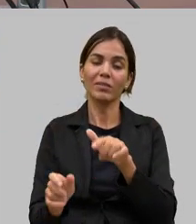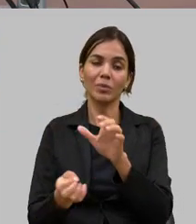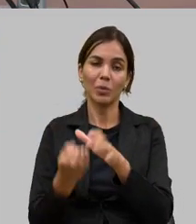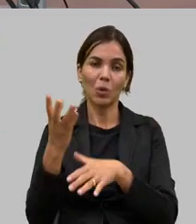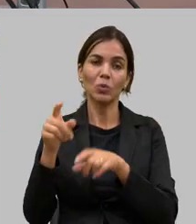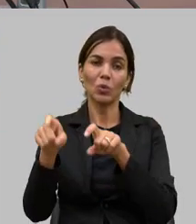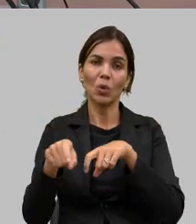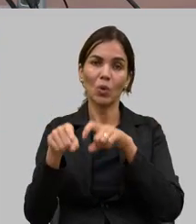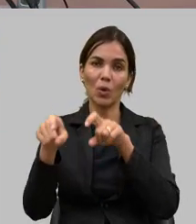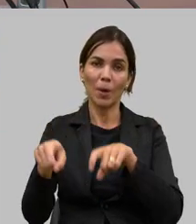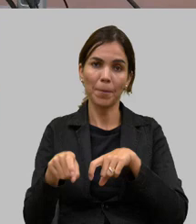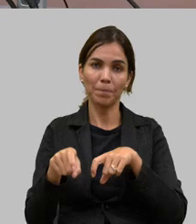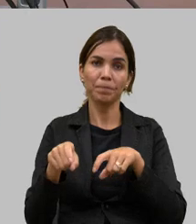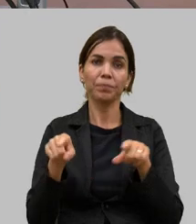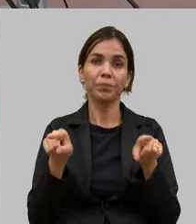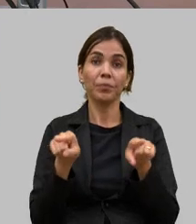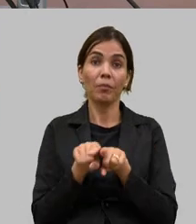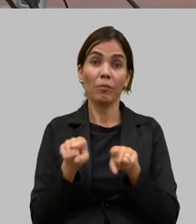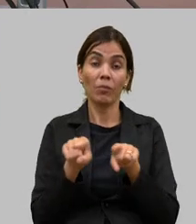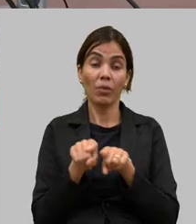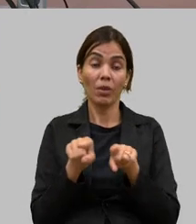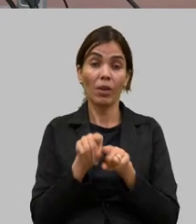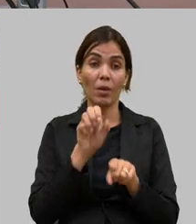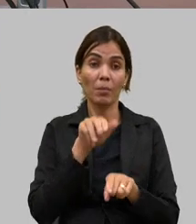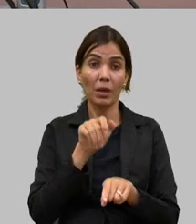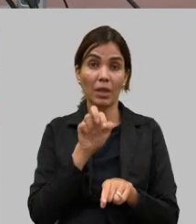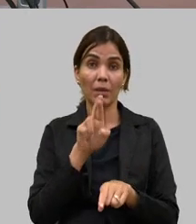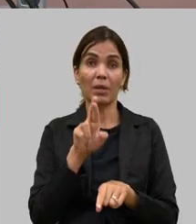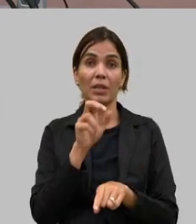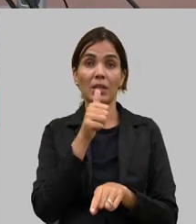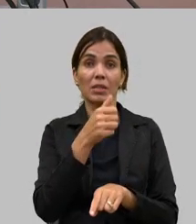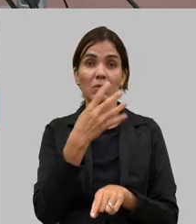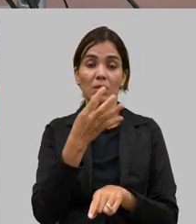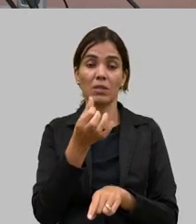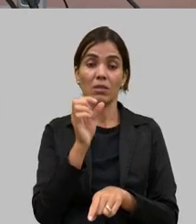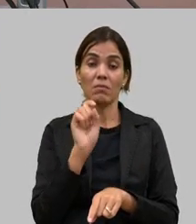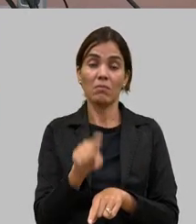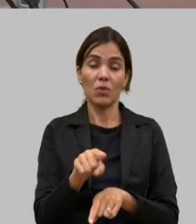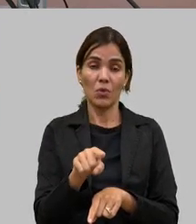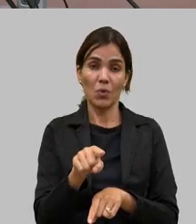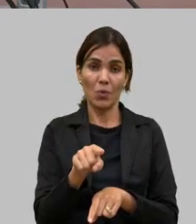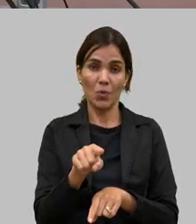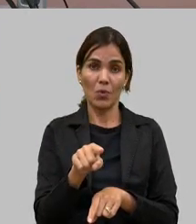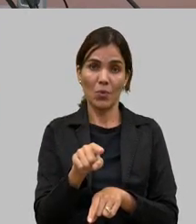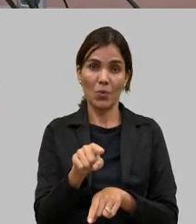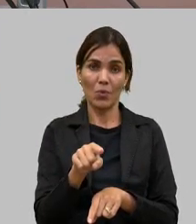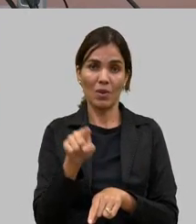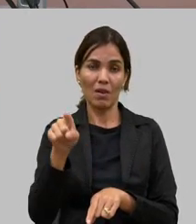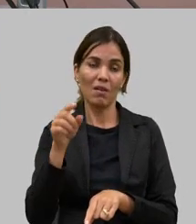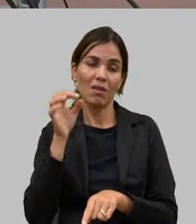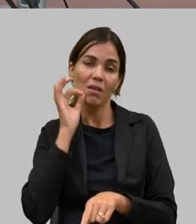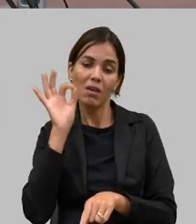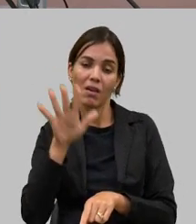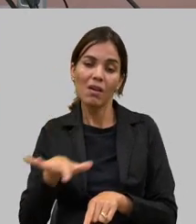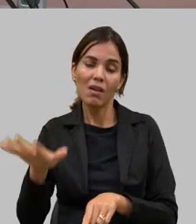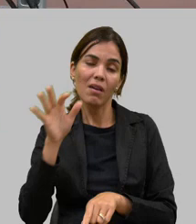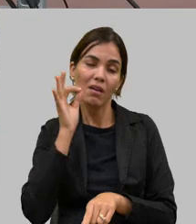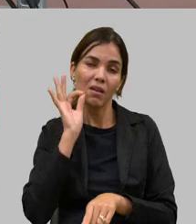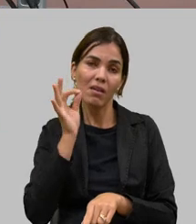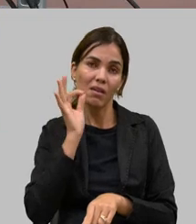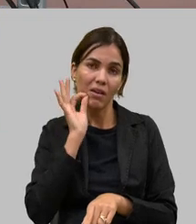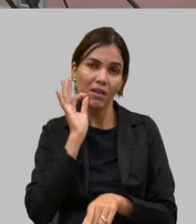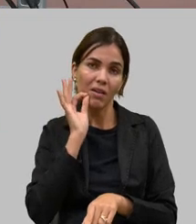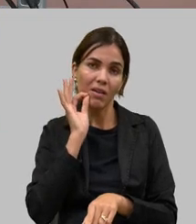ainda na EMATER são 146 mil atendimentos na cafeicultura em junho de 23 a 24 que o parque